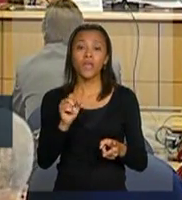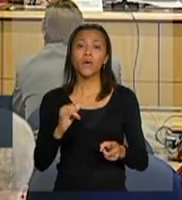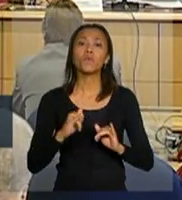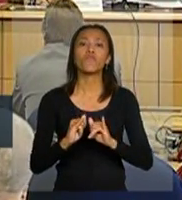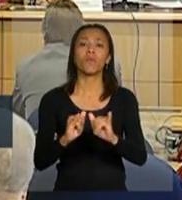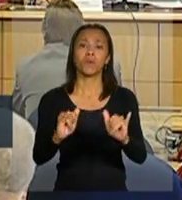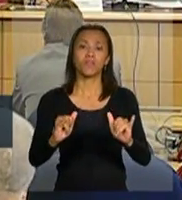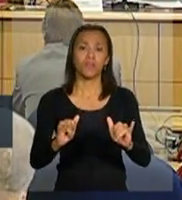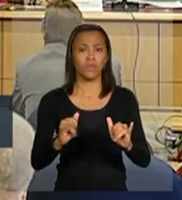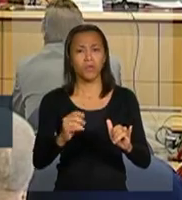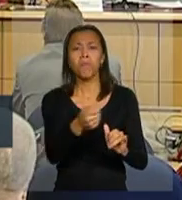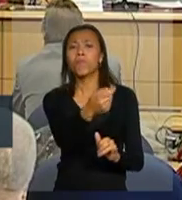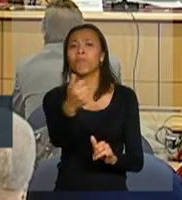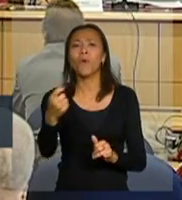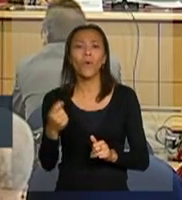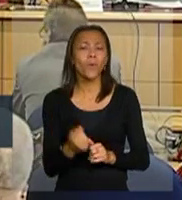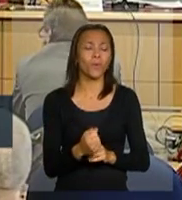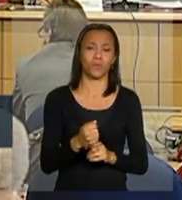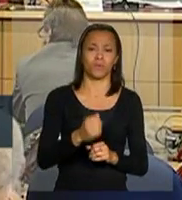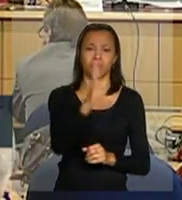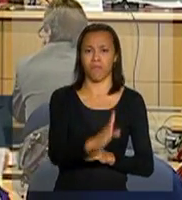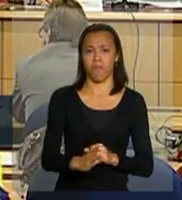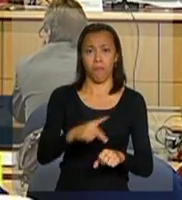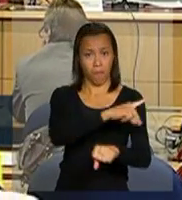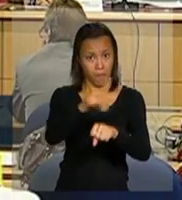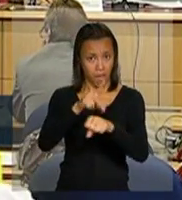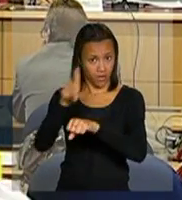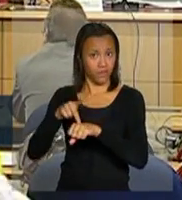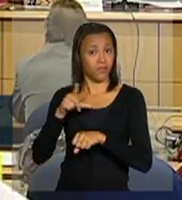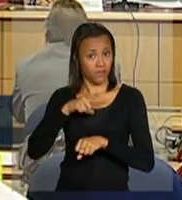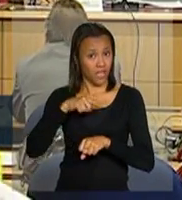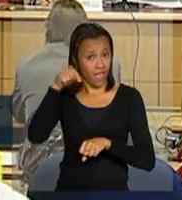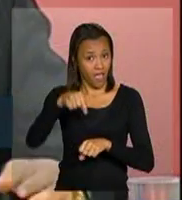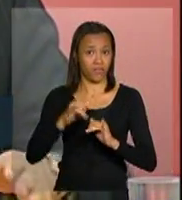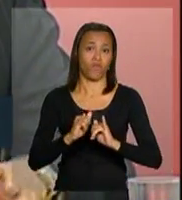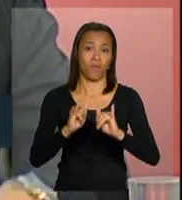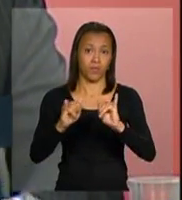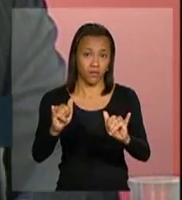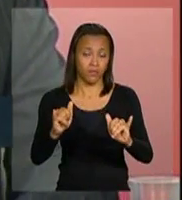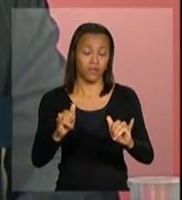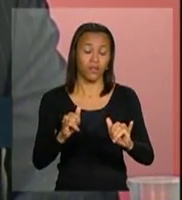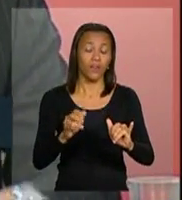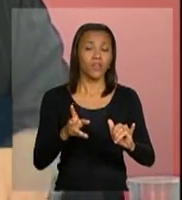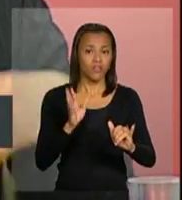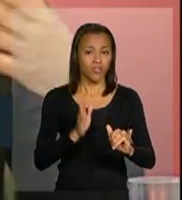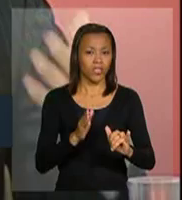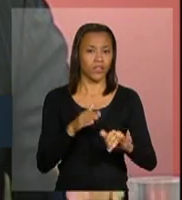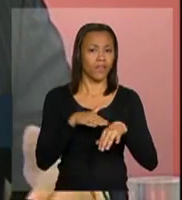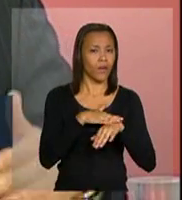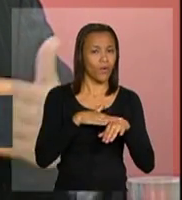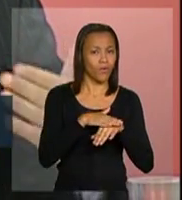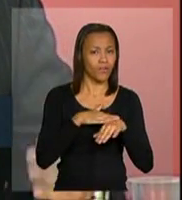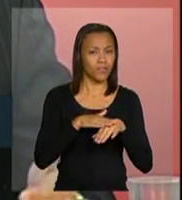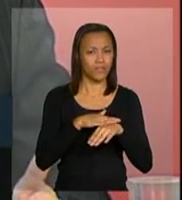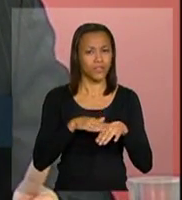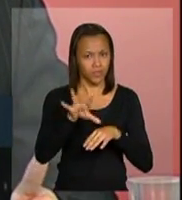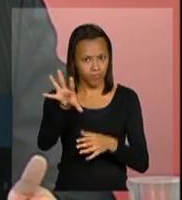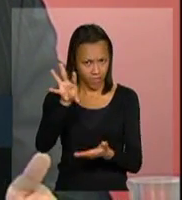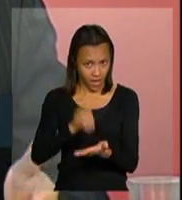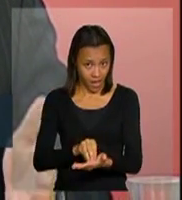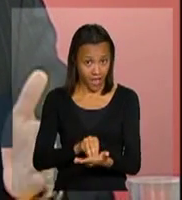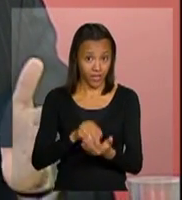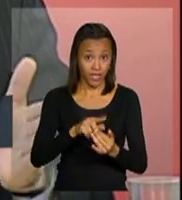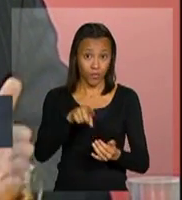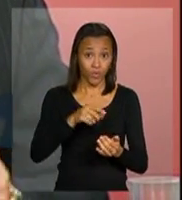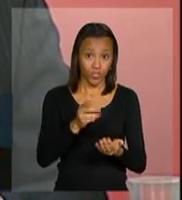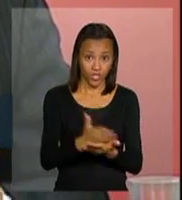eu diria que poucos países têm esse dado. Eu acho que, inclusive, o senhor estava comentando, nós estamos pensando, inclusive, em preparar a publicação sobre isso,